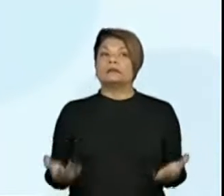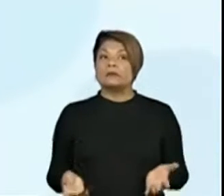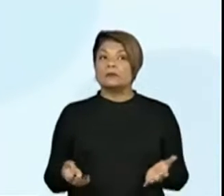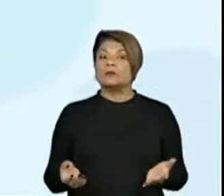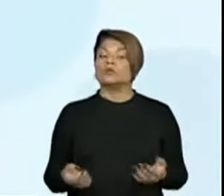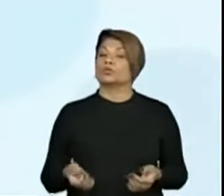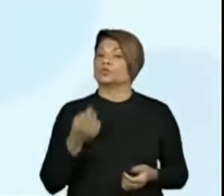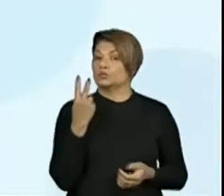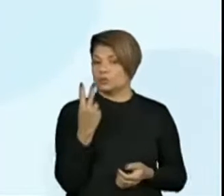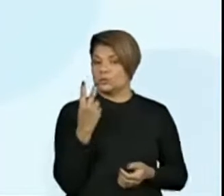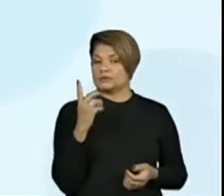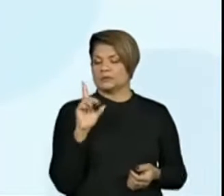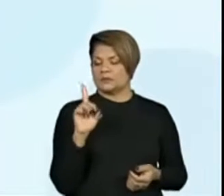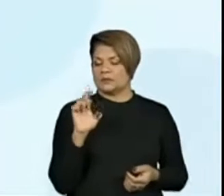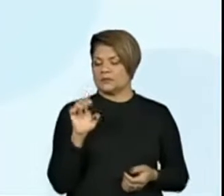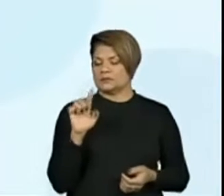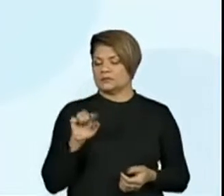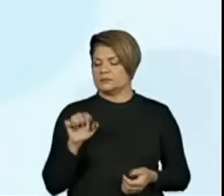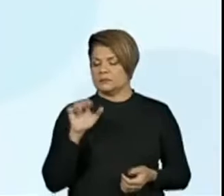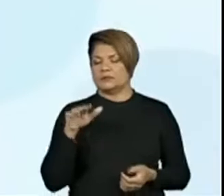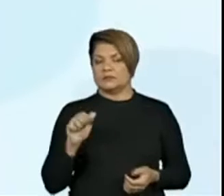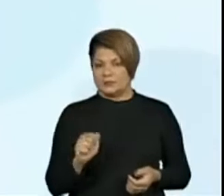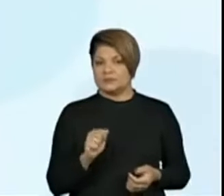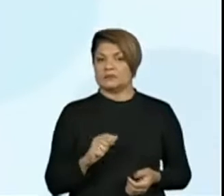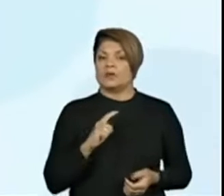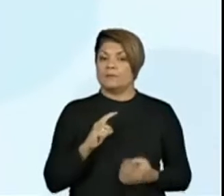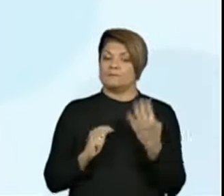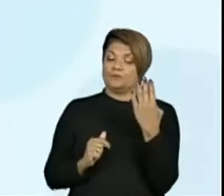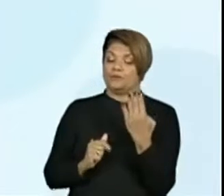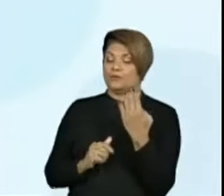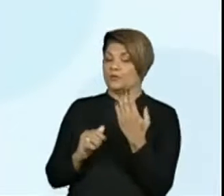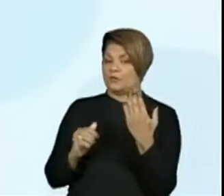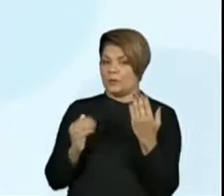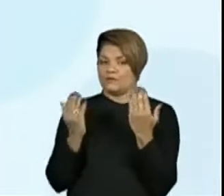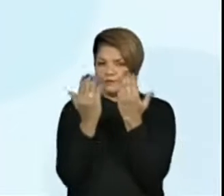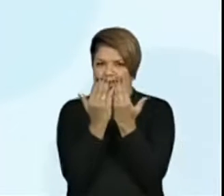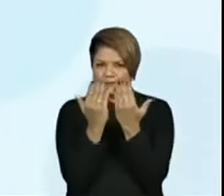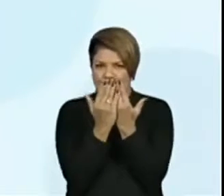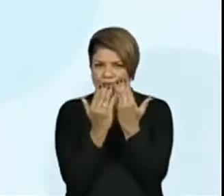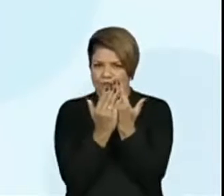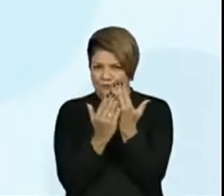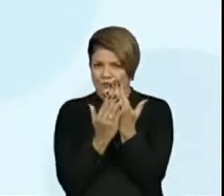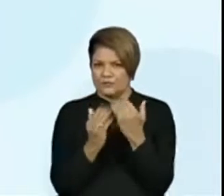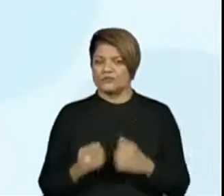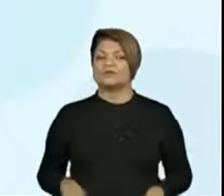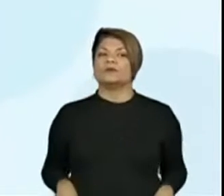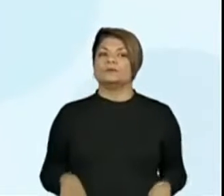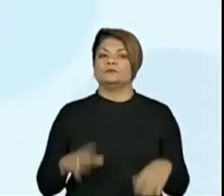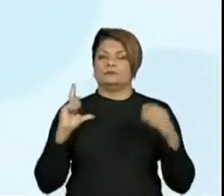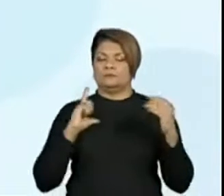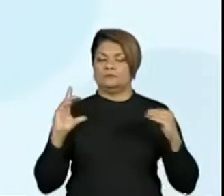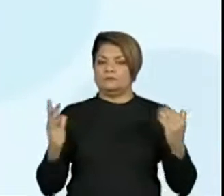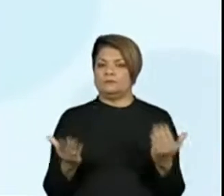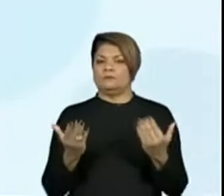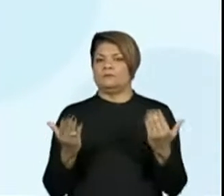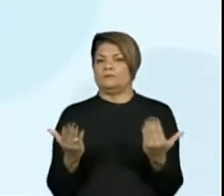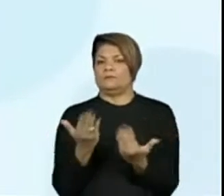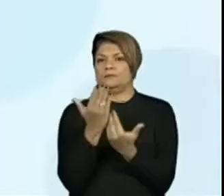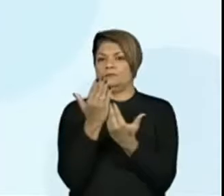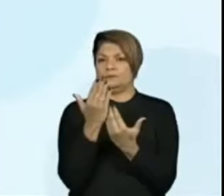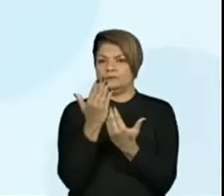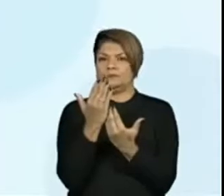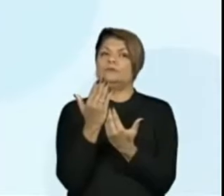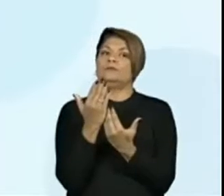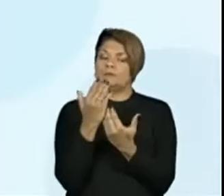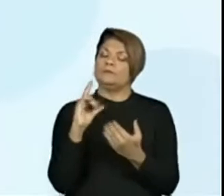duas dezenas. Ele usou uma fichinha que valia ali vinte ou duas dezenas. E ele sobrepôs ali a fichinha